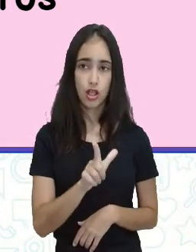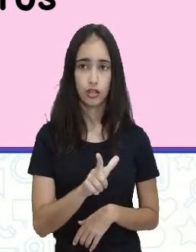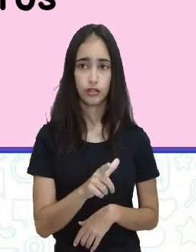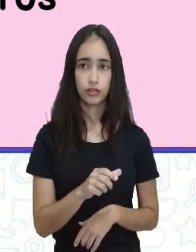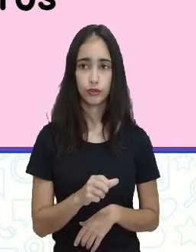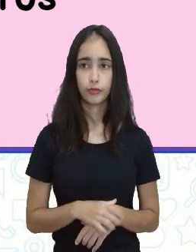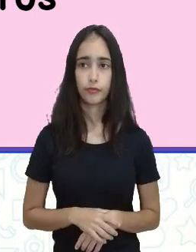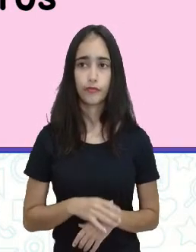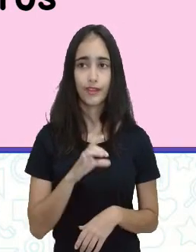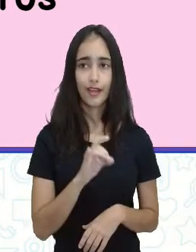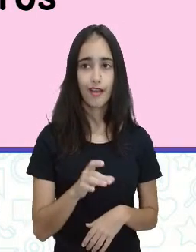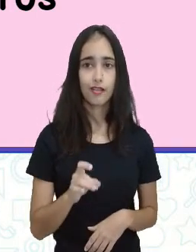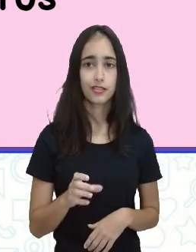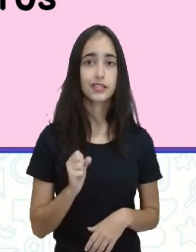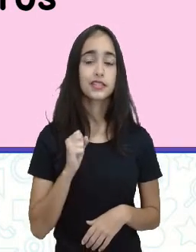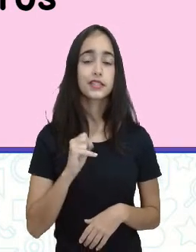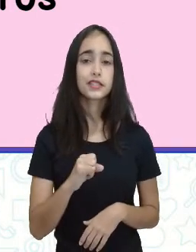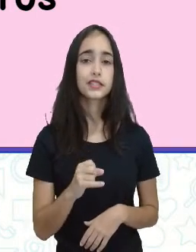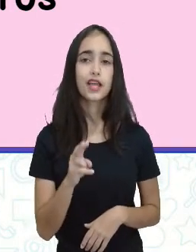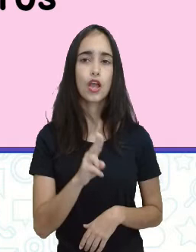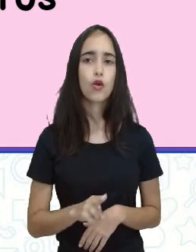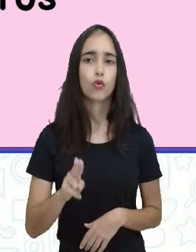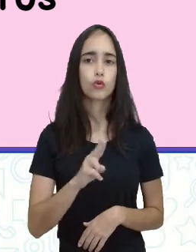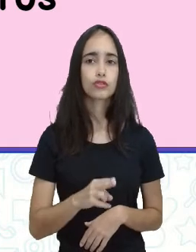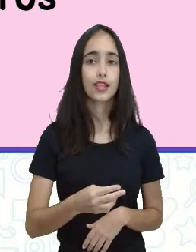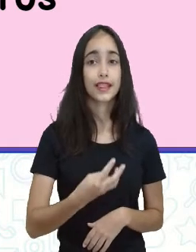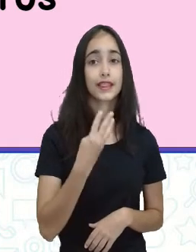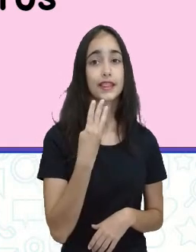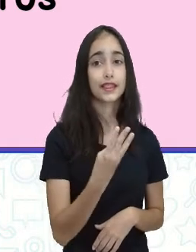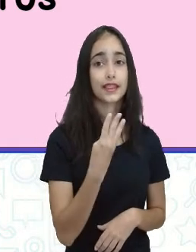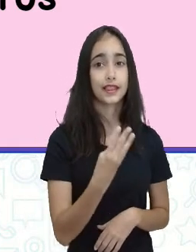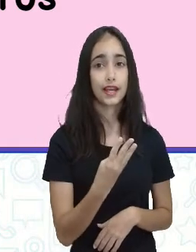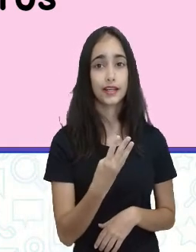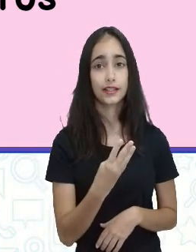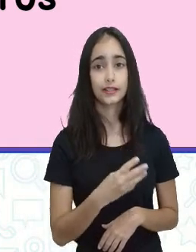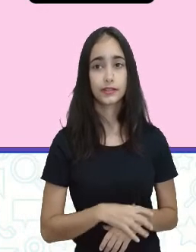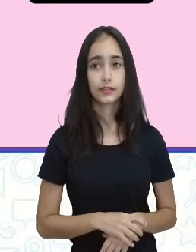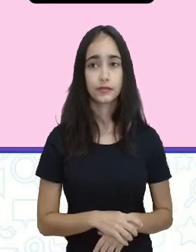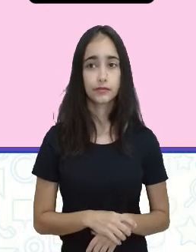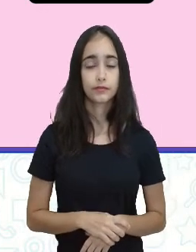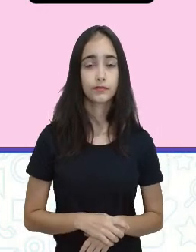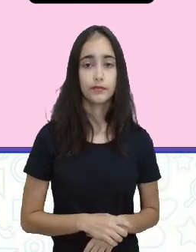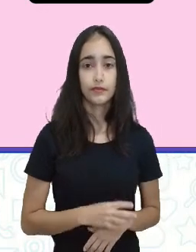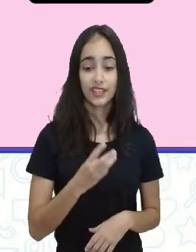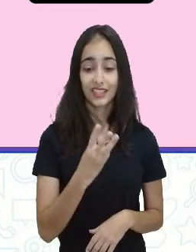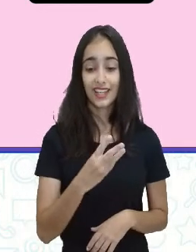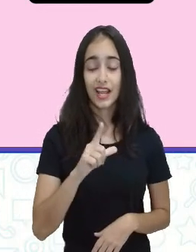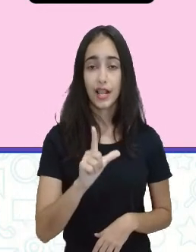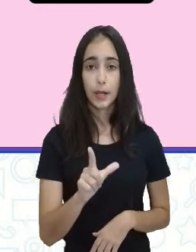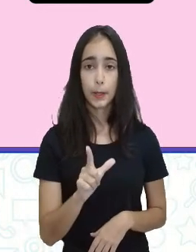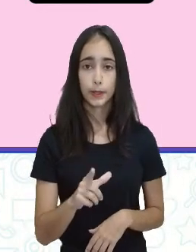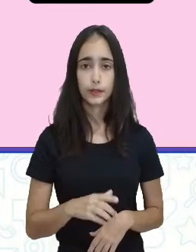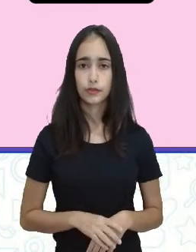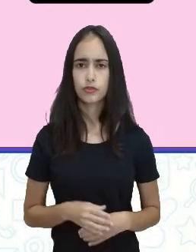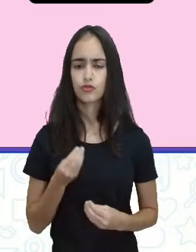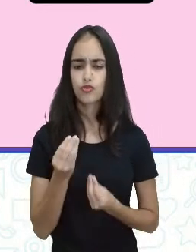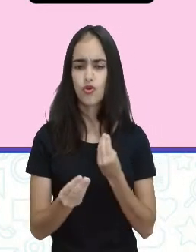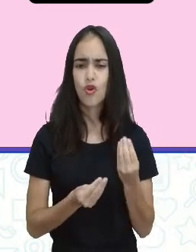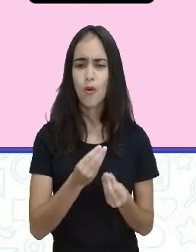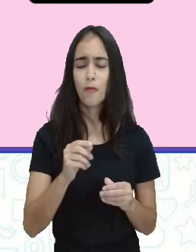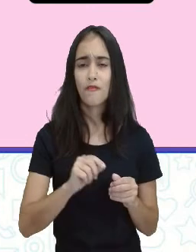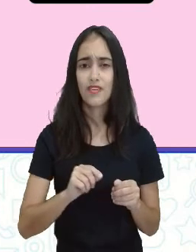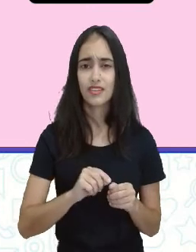para outros valores de capacidade? Eu trouxe esse problema na aula anterior com um pouquinho diferente. Mas,